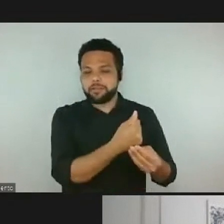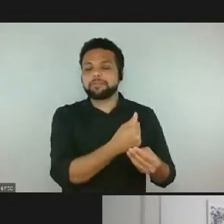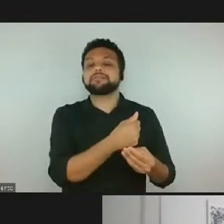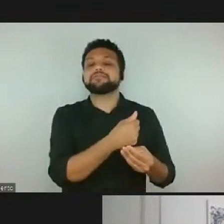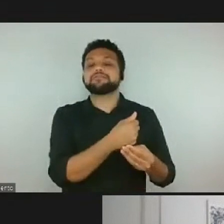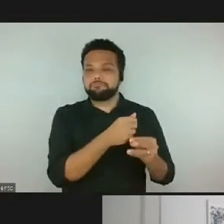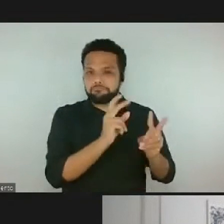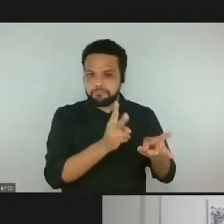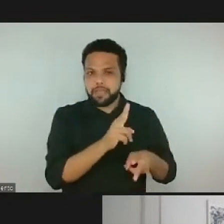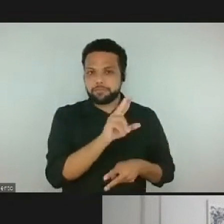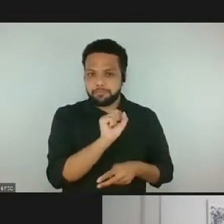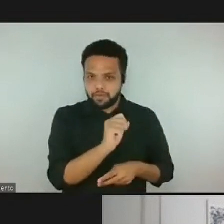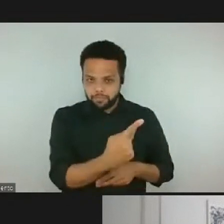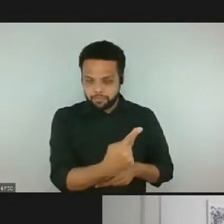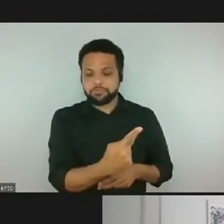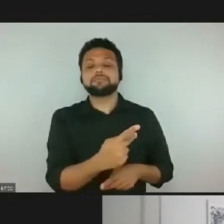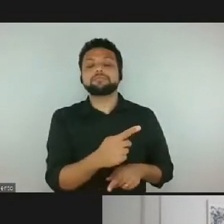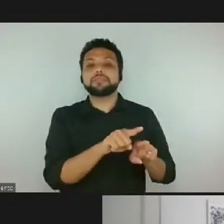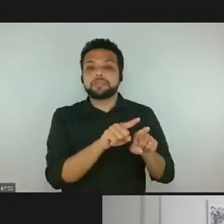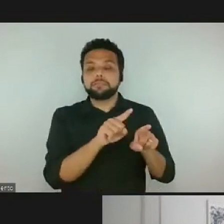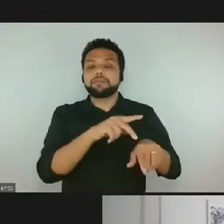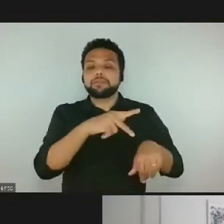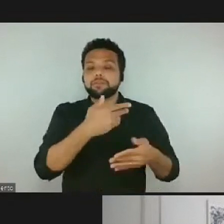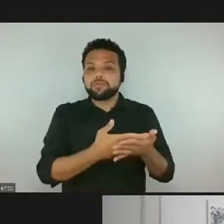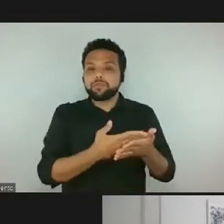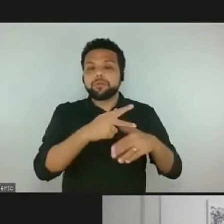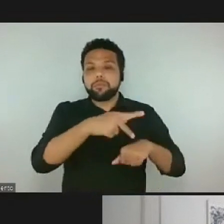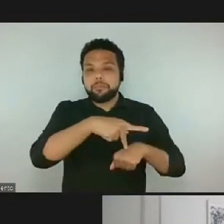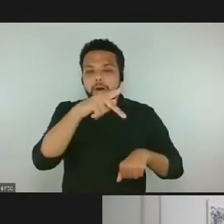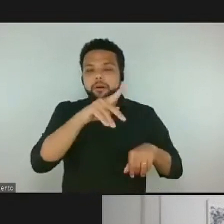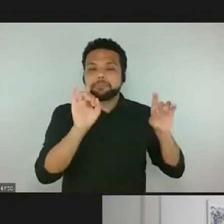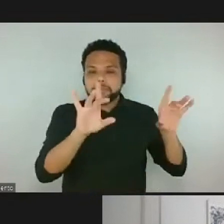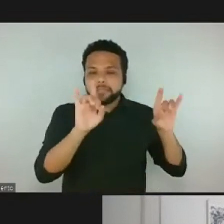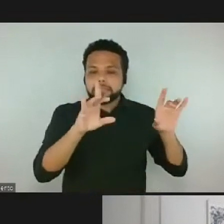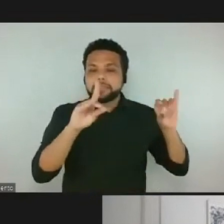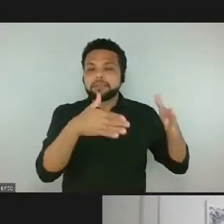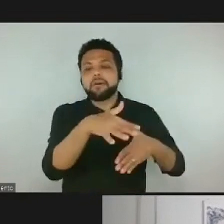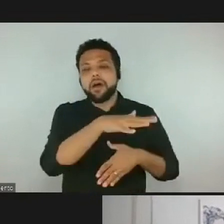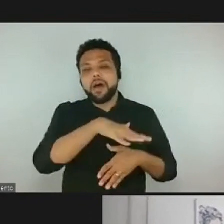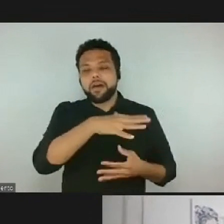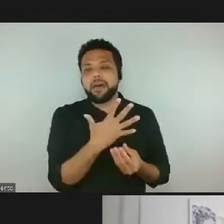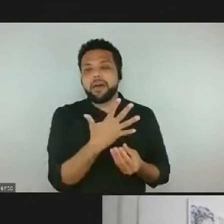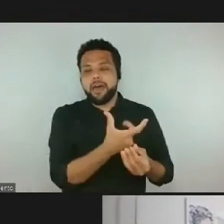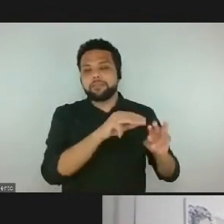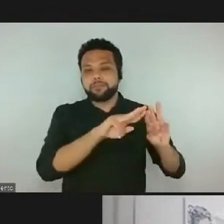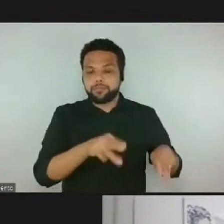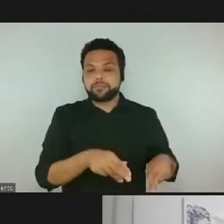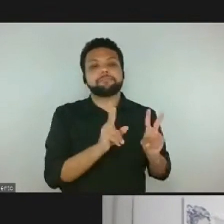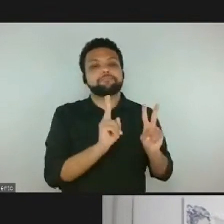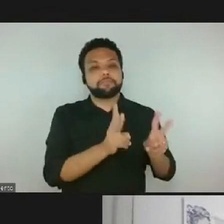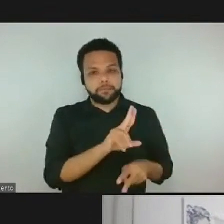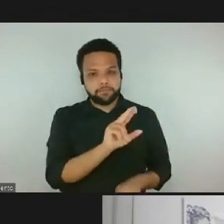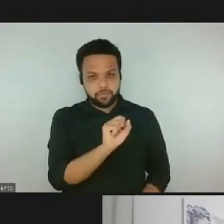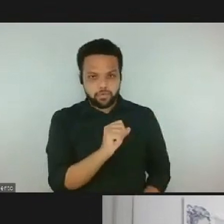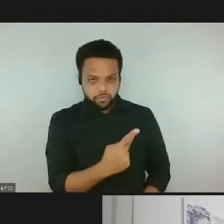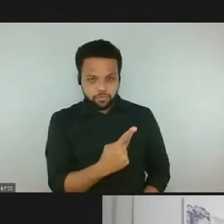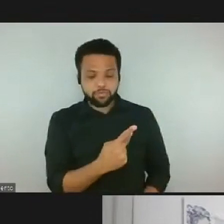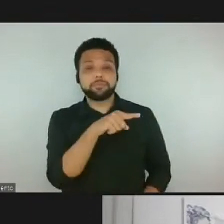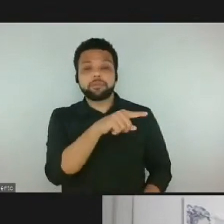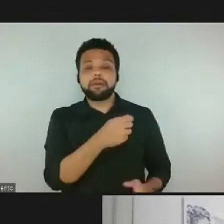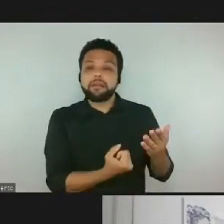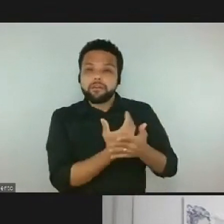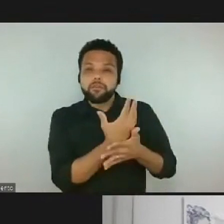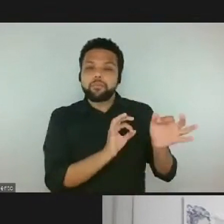Senso em Museu, Educação e Arte no MAC USP. Desenvolve o projeto MEL, que é Museu, Educação e Lúdico,